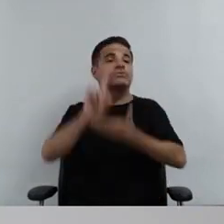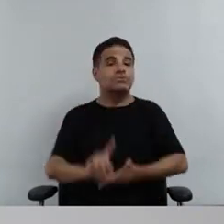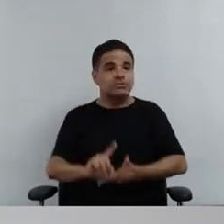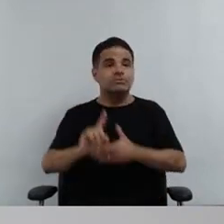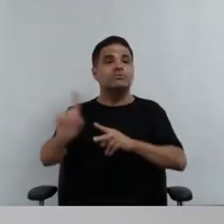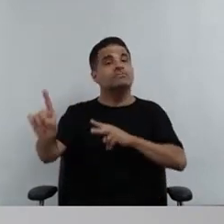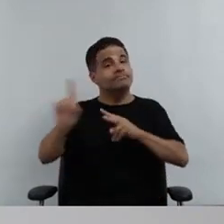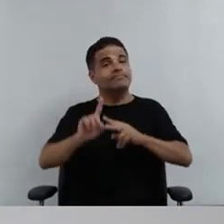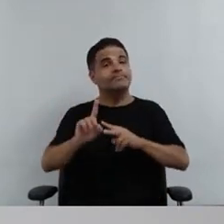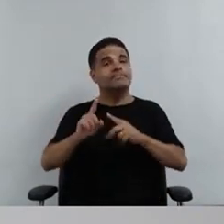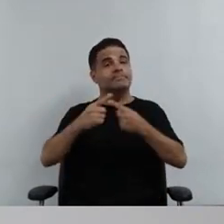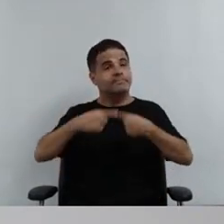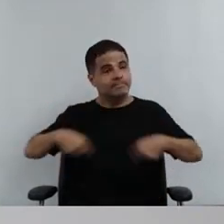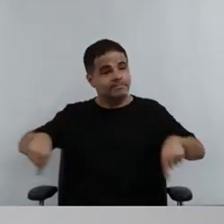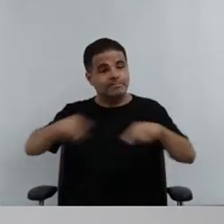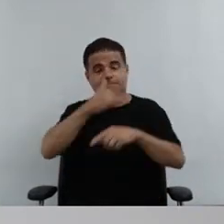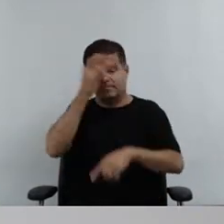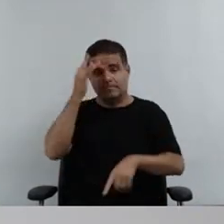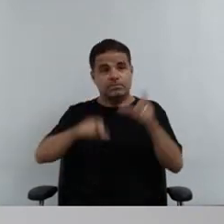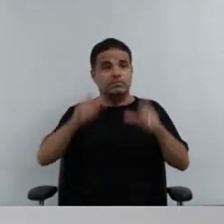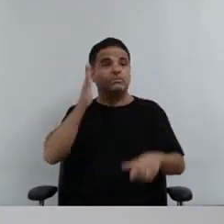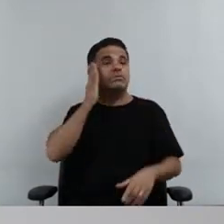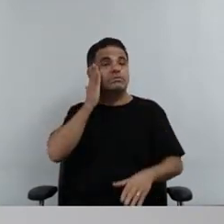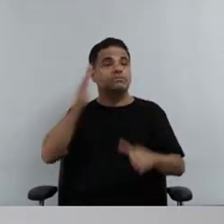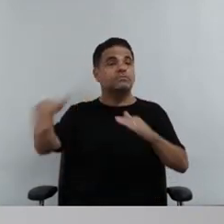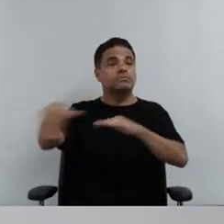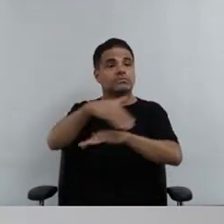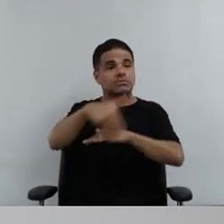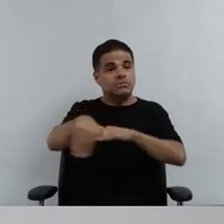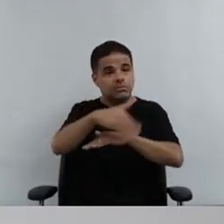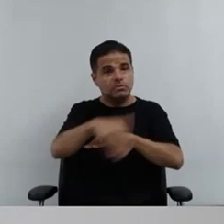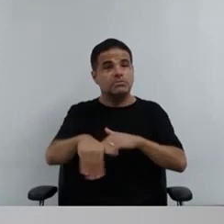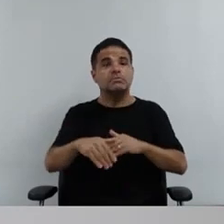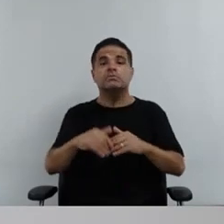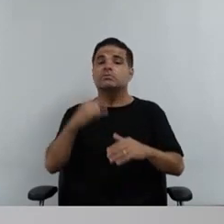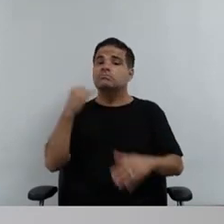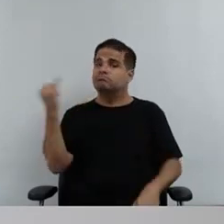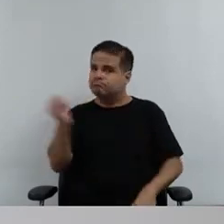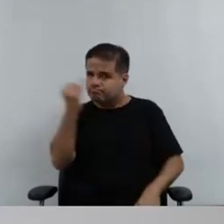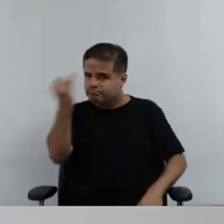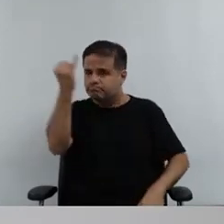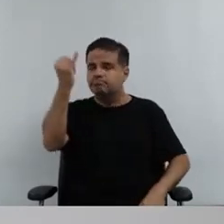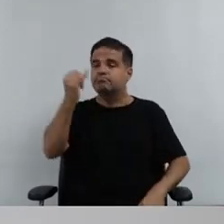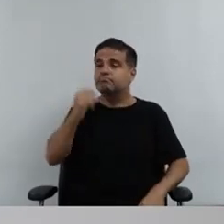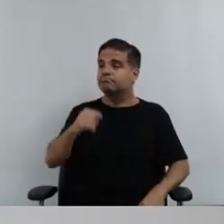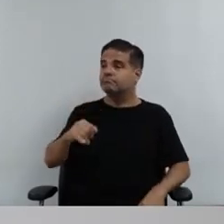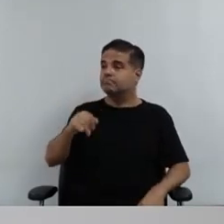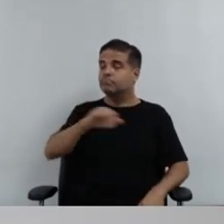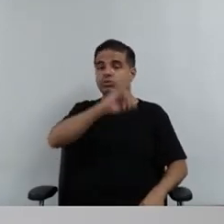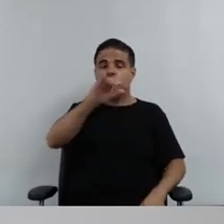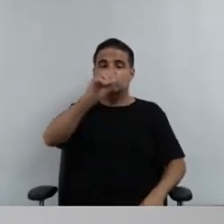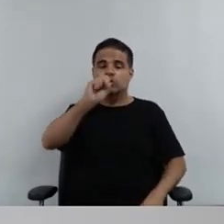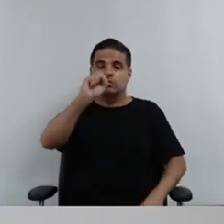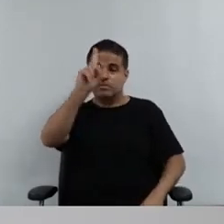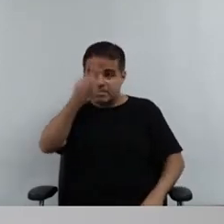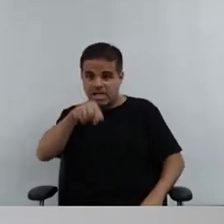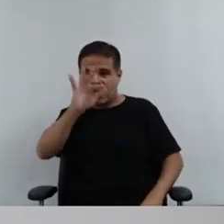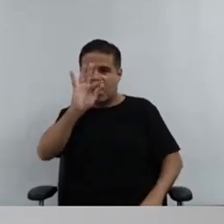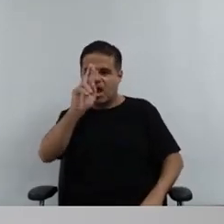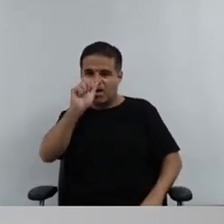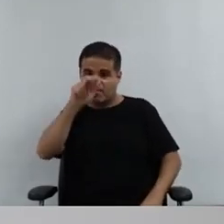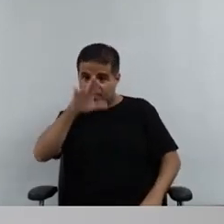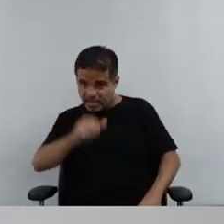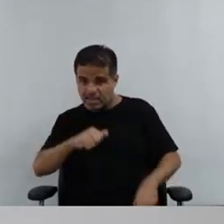cidadania para a população em situação de rua, trabalha em uma interface importantíssima, que o senhor José França aqui trouxe, né,